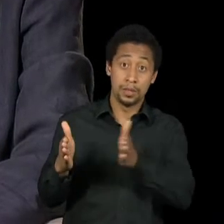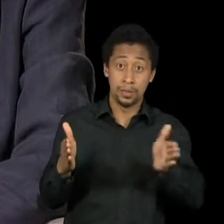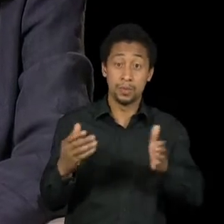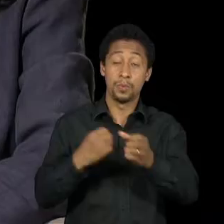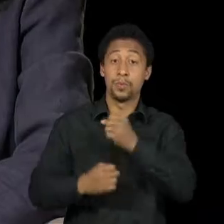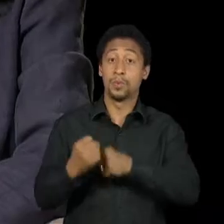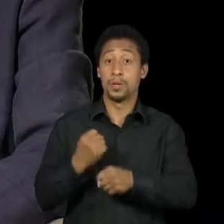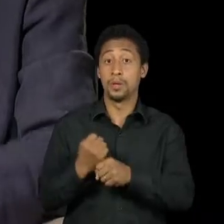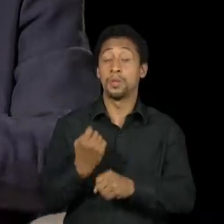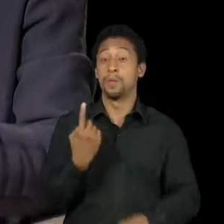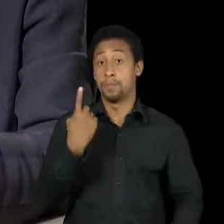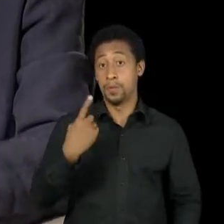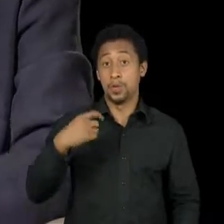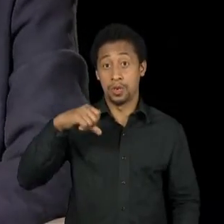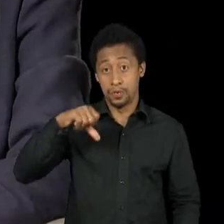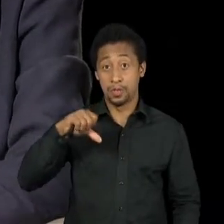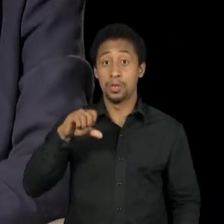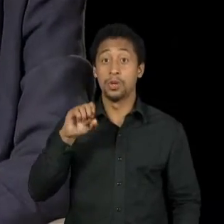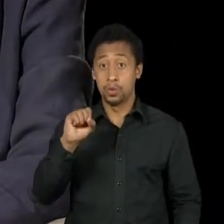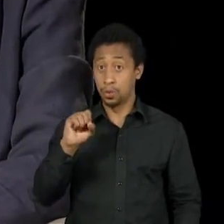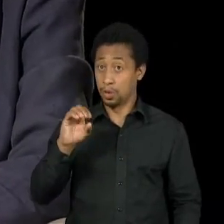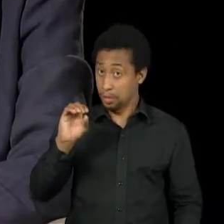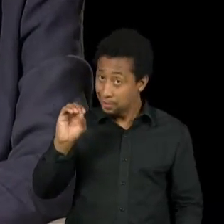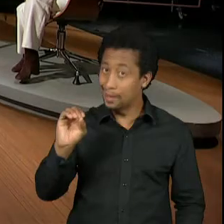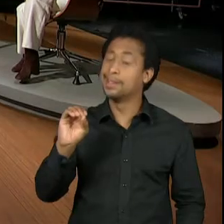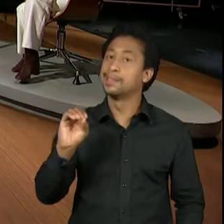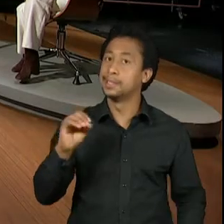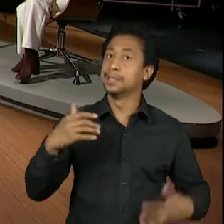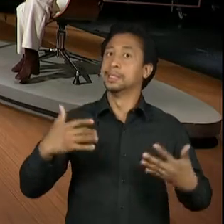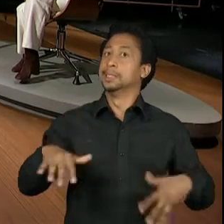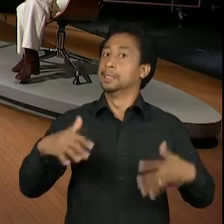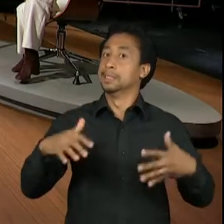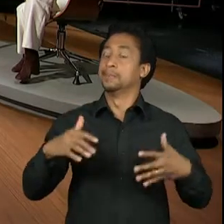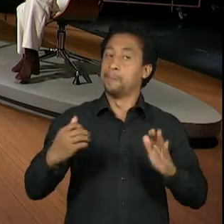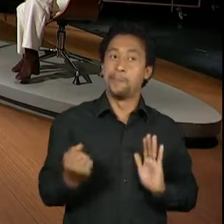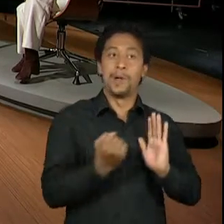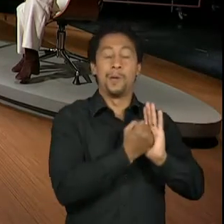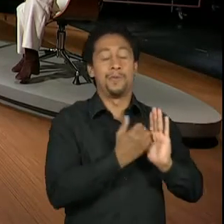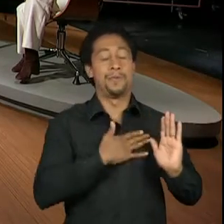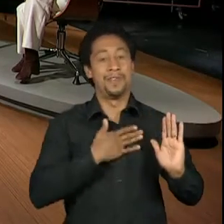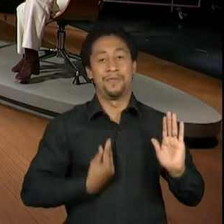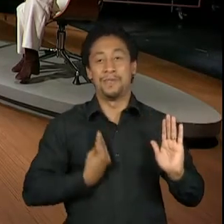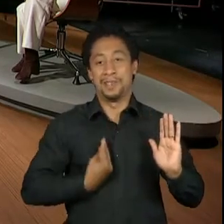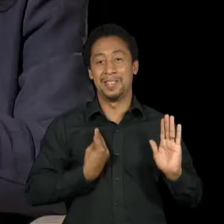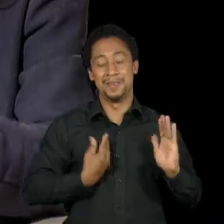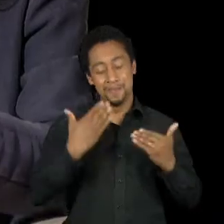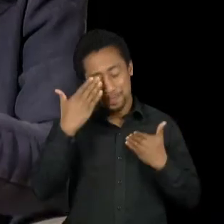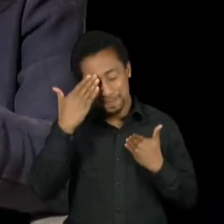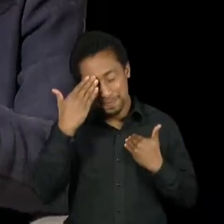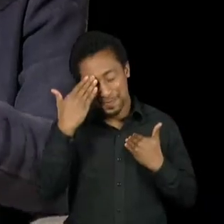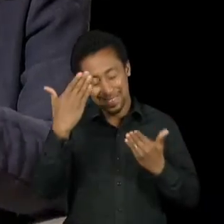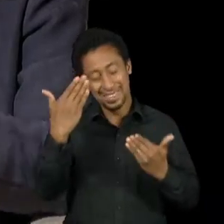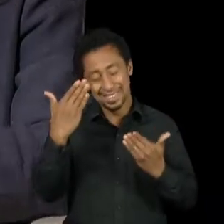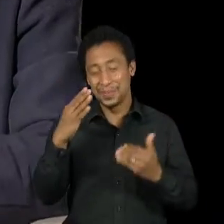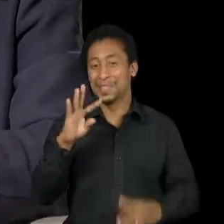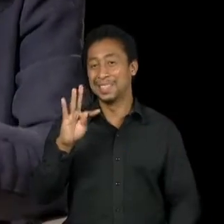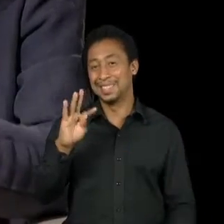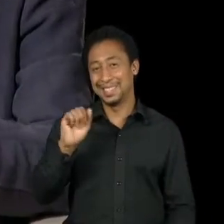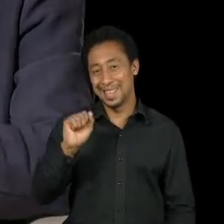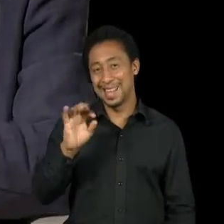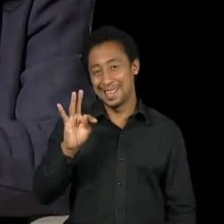E então foram filmes muito marcantes na minha vida. Assim, muito obrigada. Tata Amaral, eu amo,